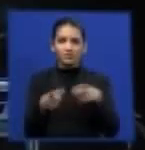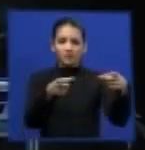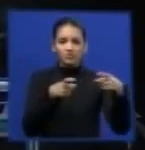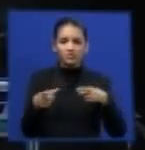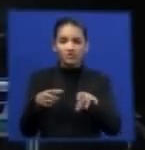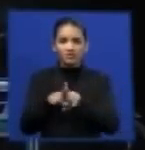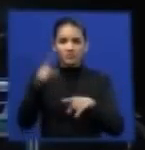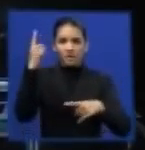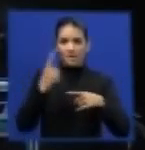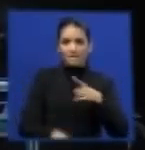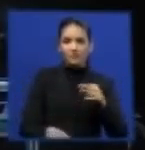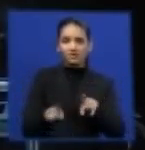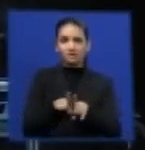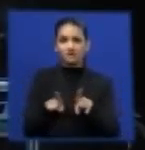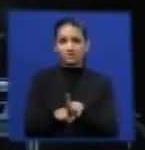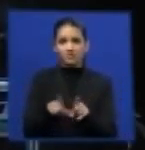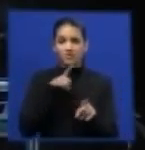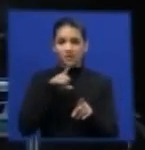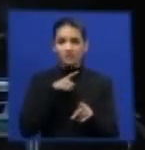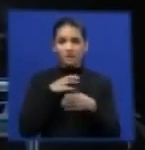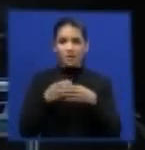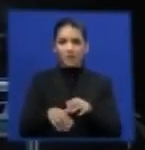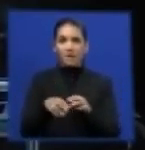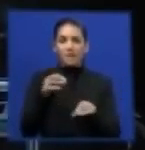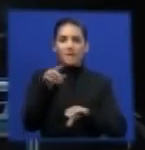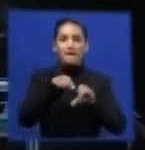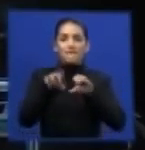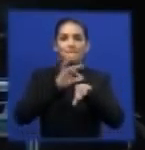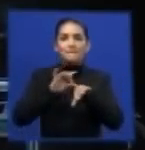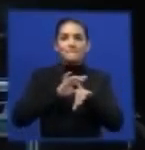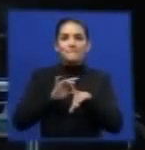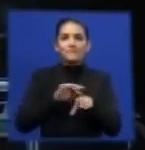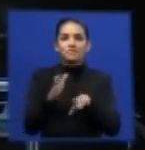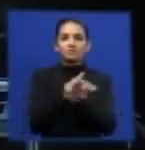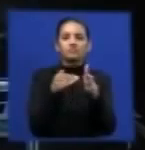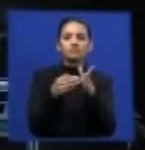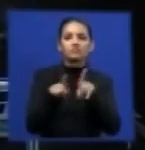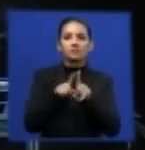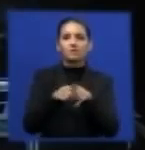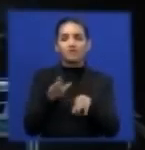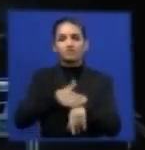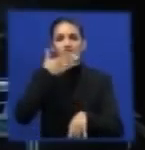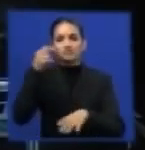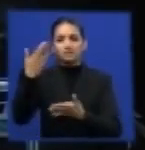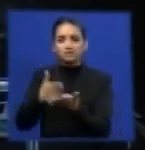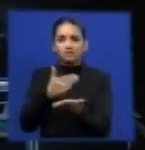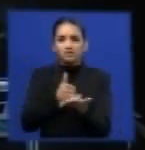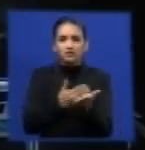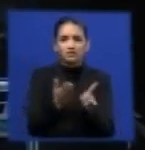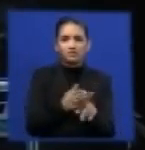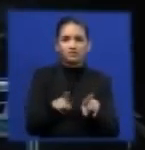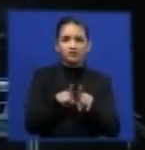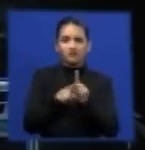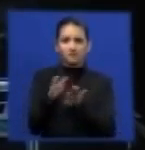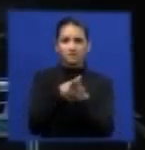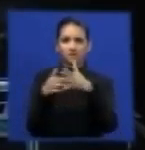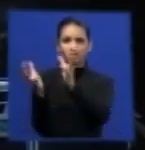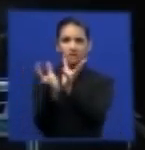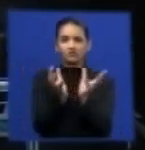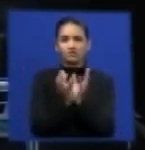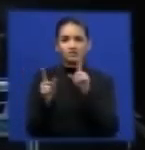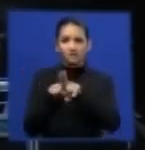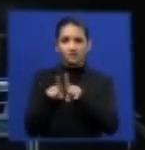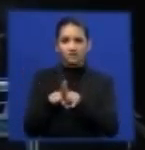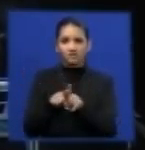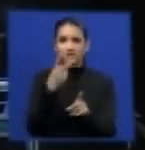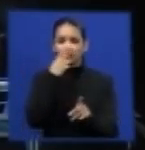disposição de pneus inteiros, que a comunidade viu nas exportações de pneus usados uma forma de reduzir parte de seu passivo de resíduos de pneus,